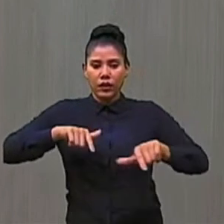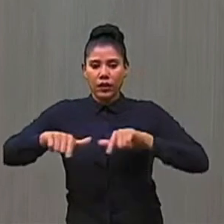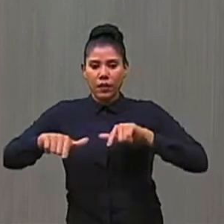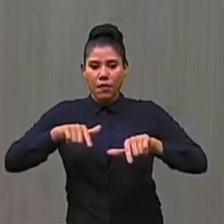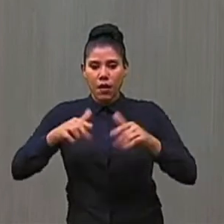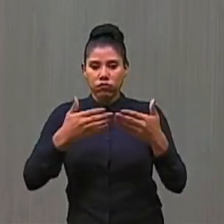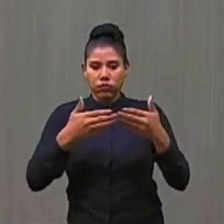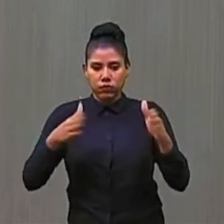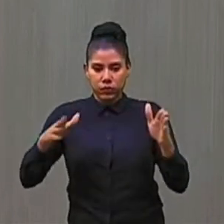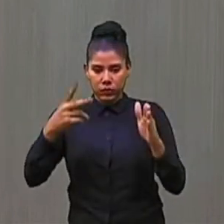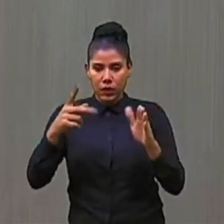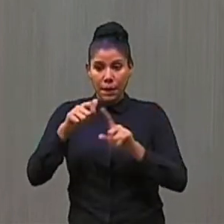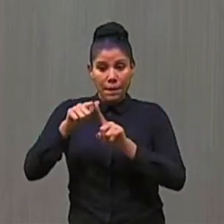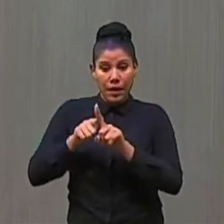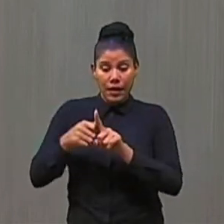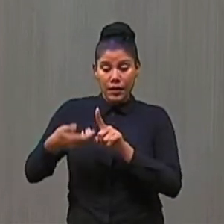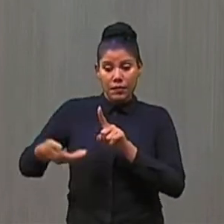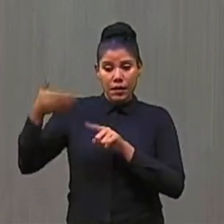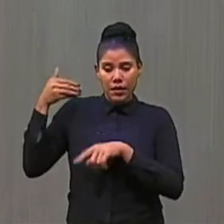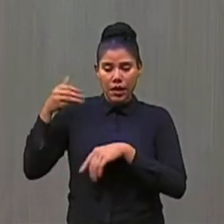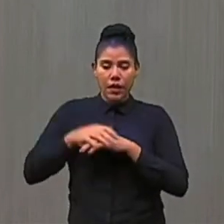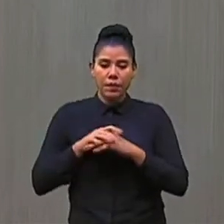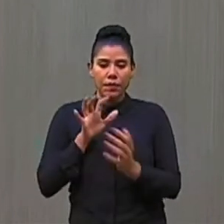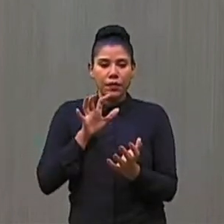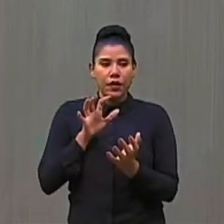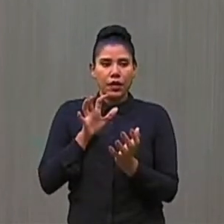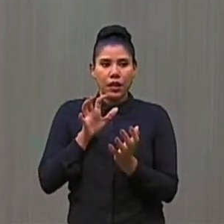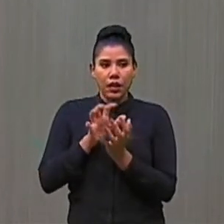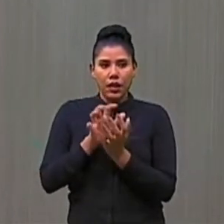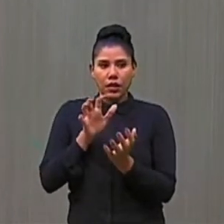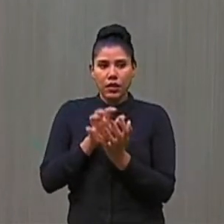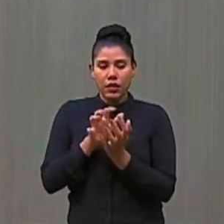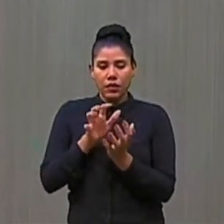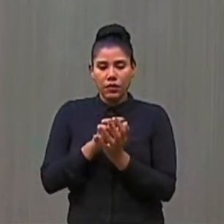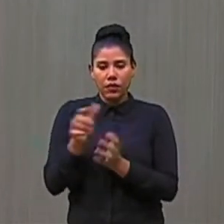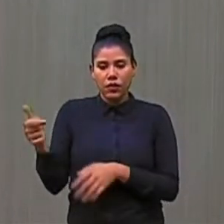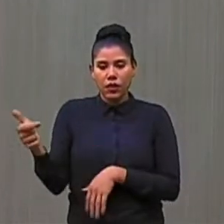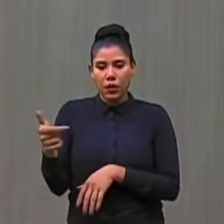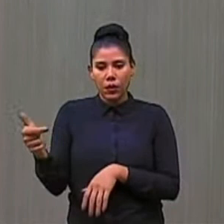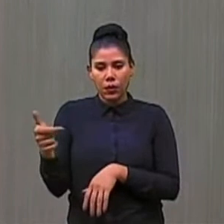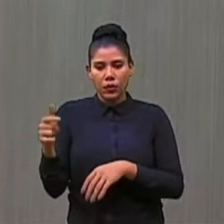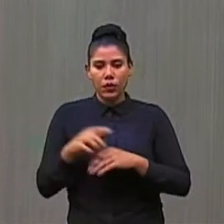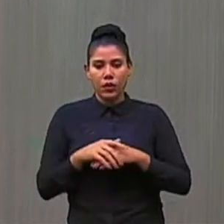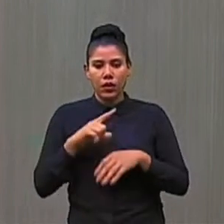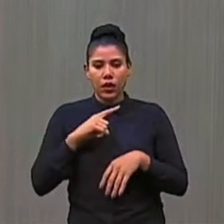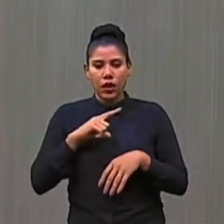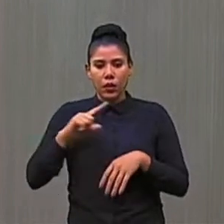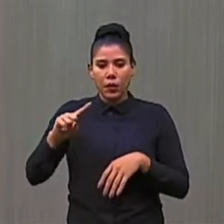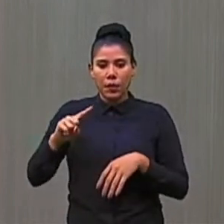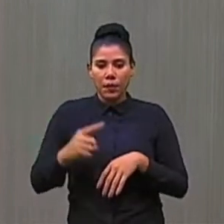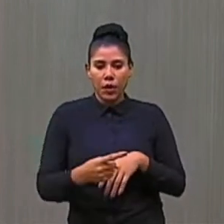mês passado. Recife foi o segundo colocado, com 1